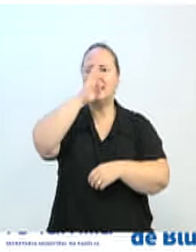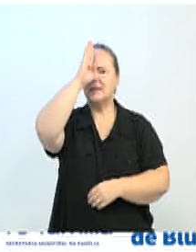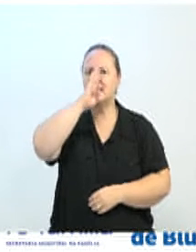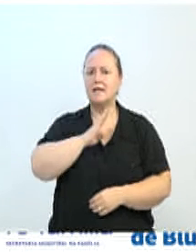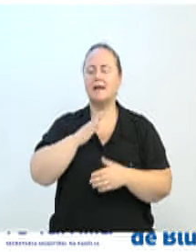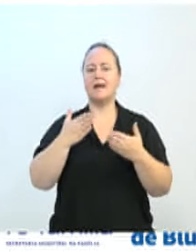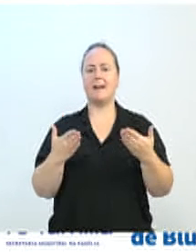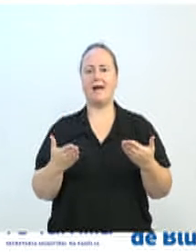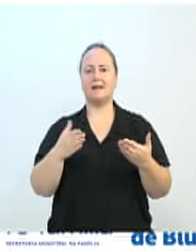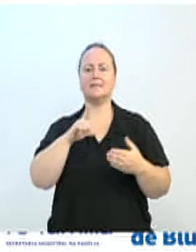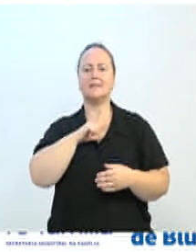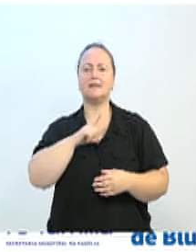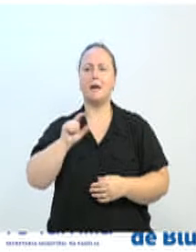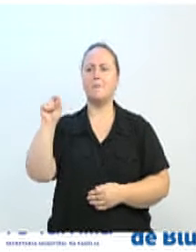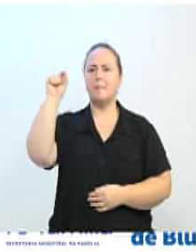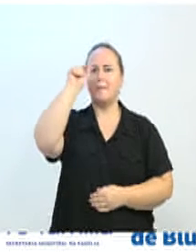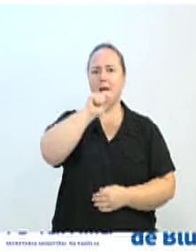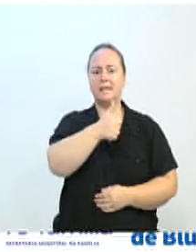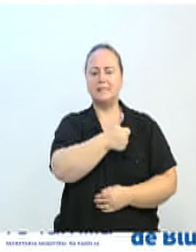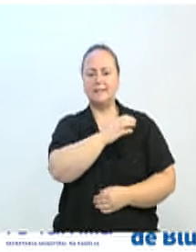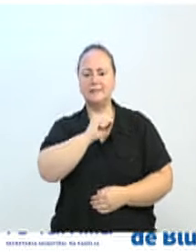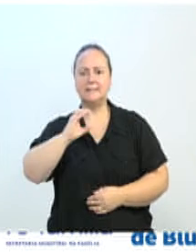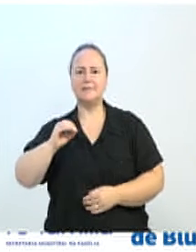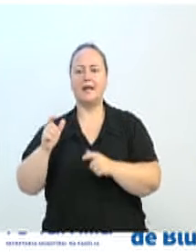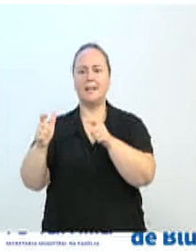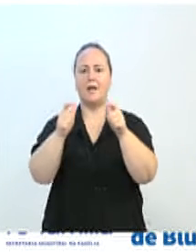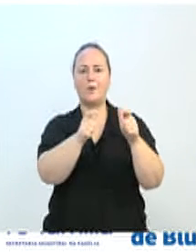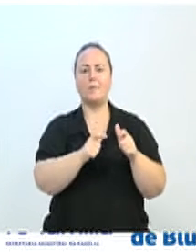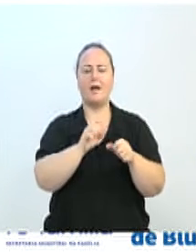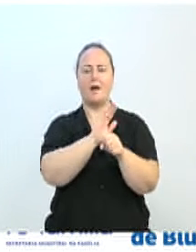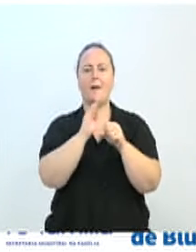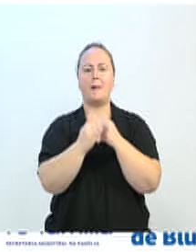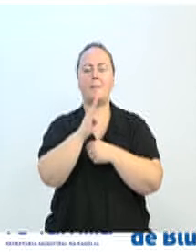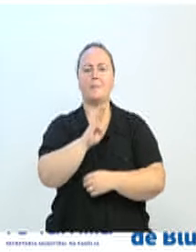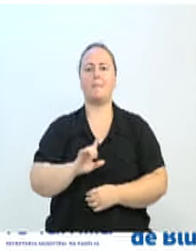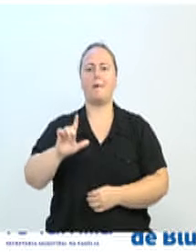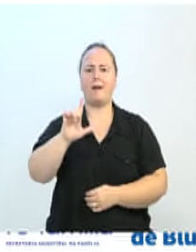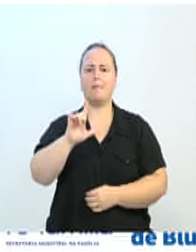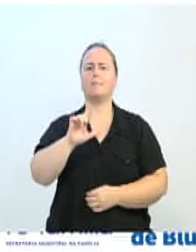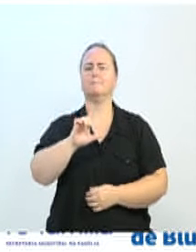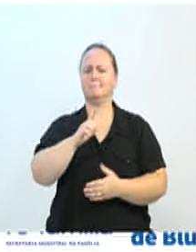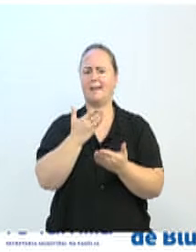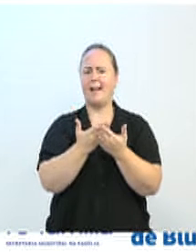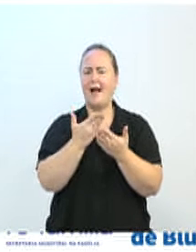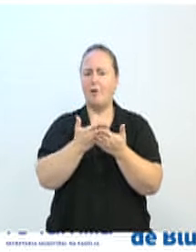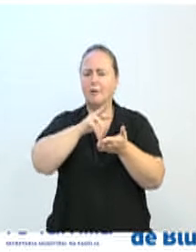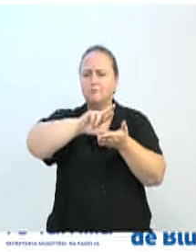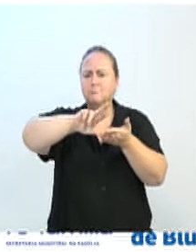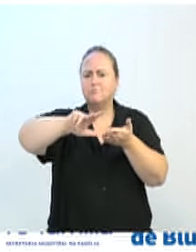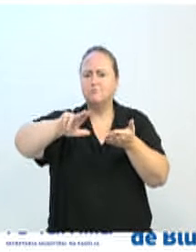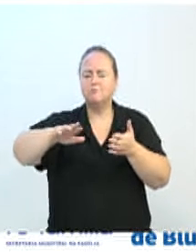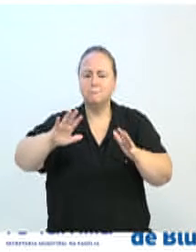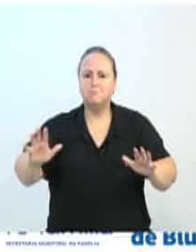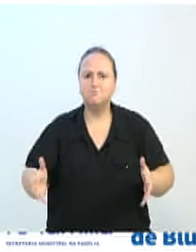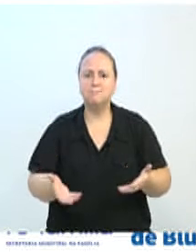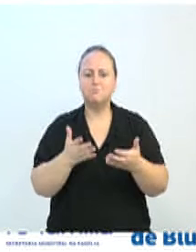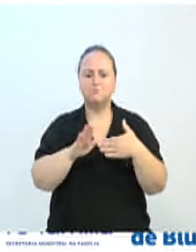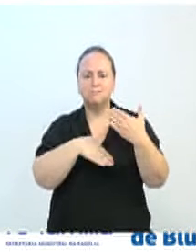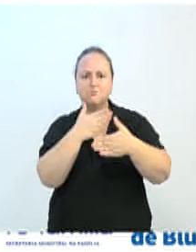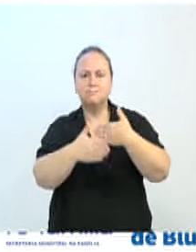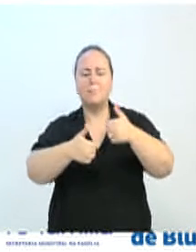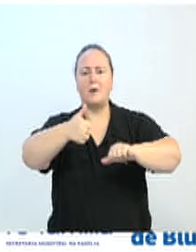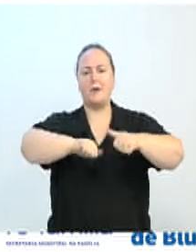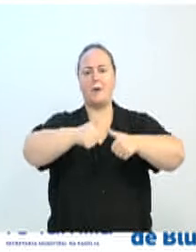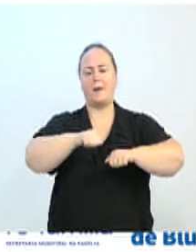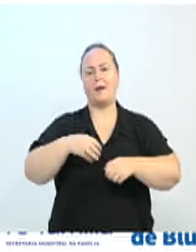de 100 polos espalhados pelos bairros, com aulas variadas, modalidades, desenvolvendo o aprendizado e a qualidade de vida,